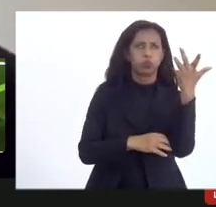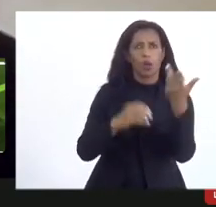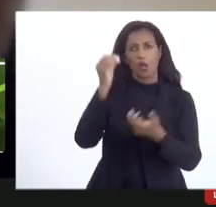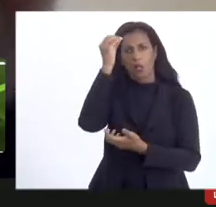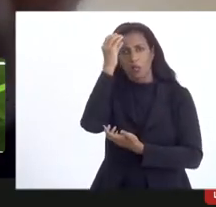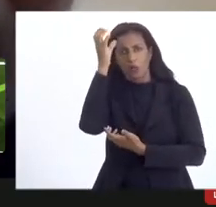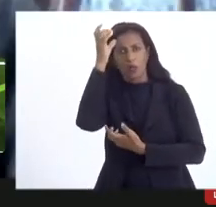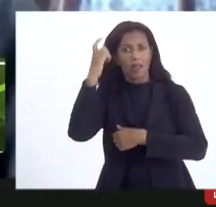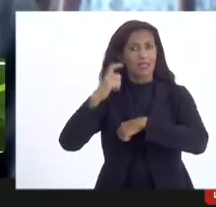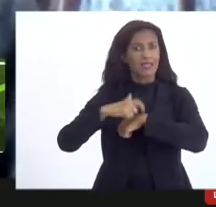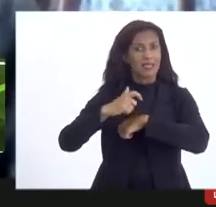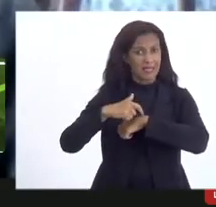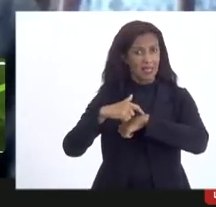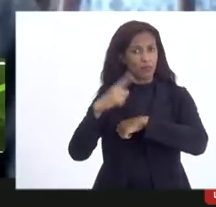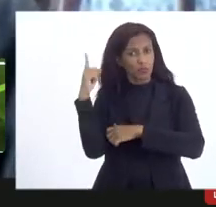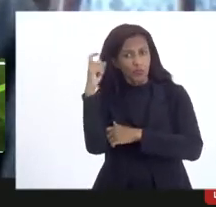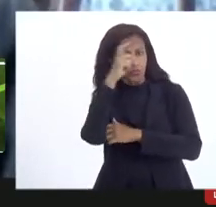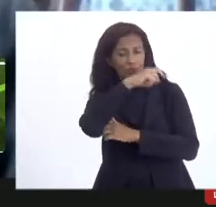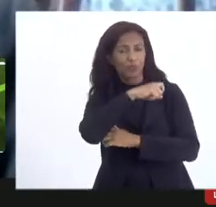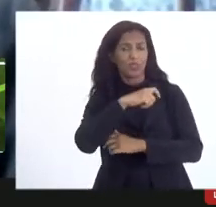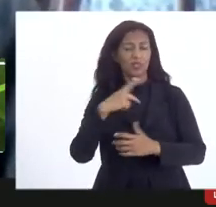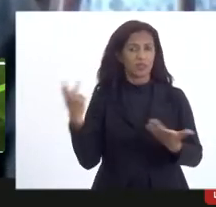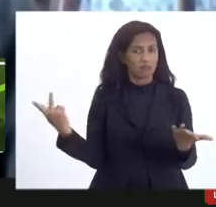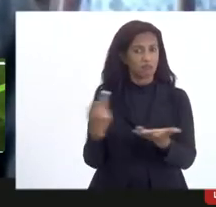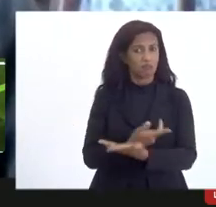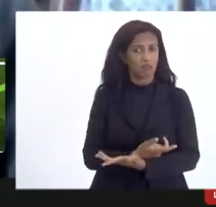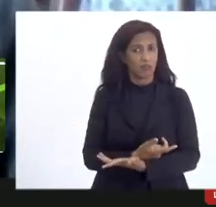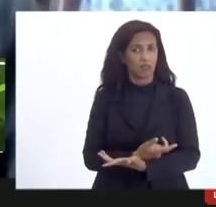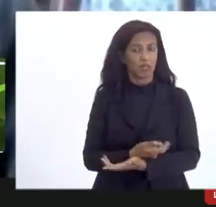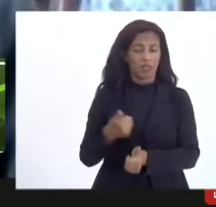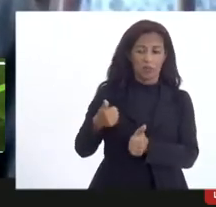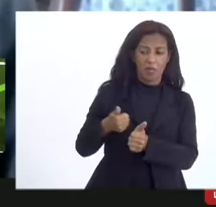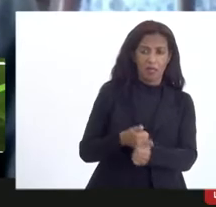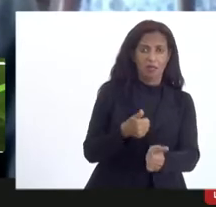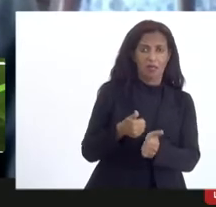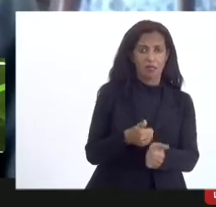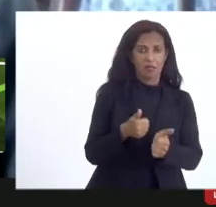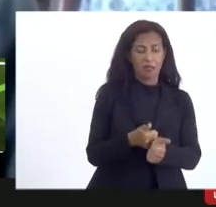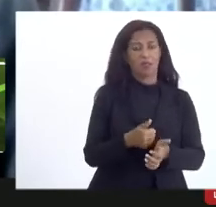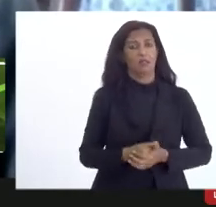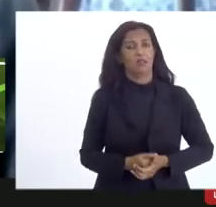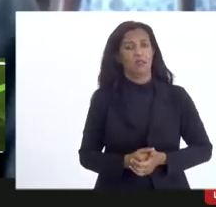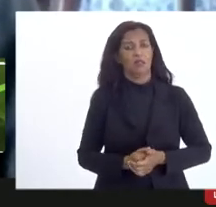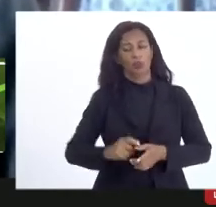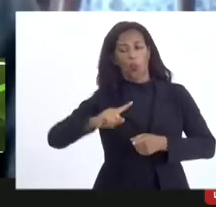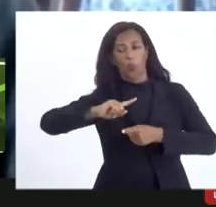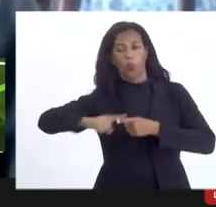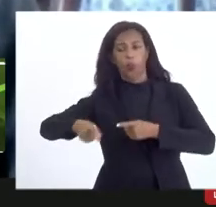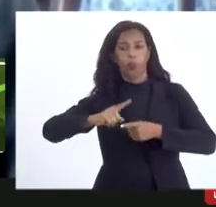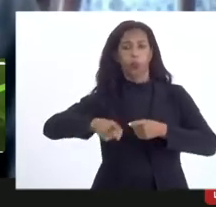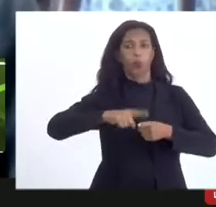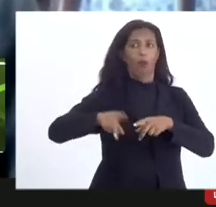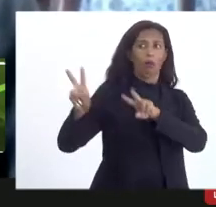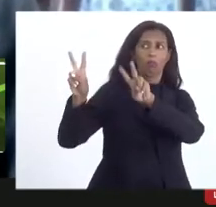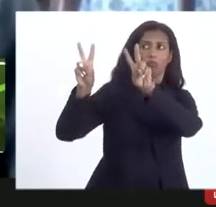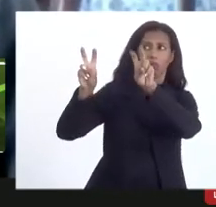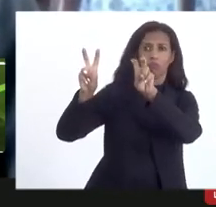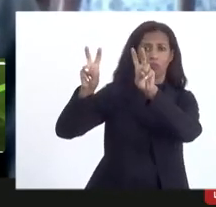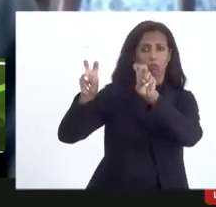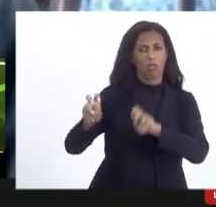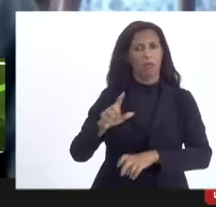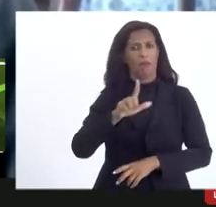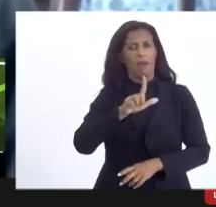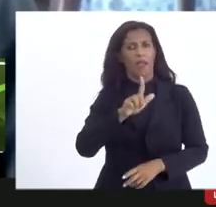em tempos de censura, quer não dizer, de perseguição, de impedir temas como os temas